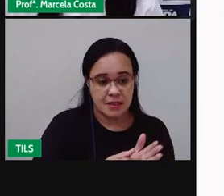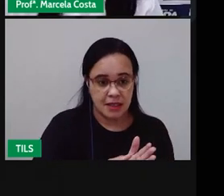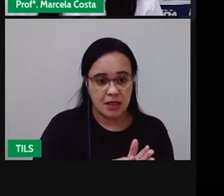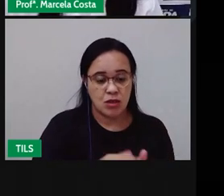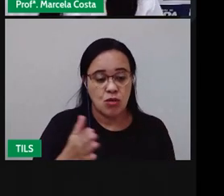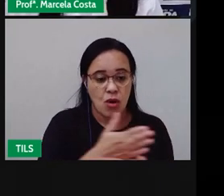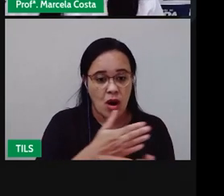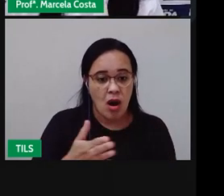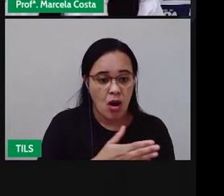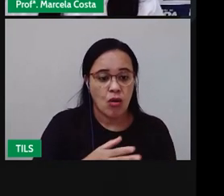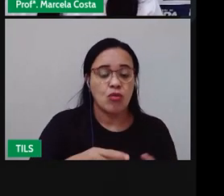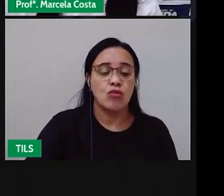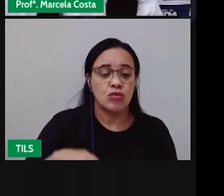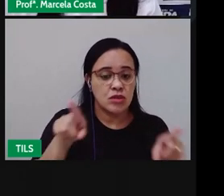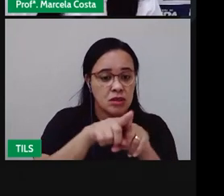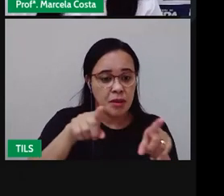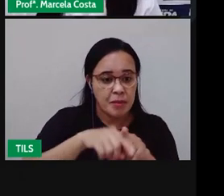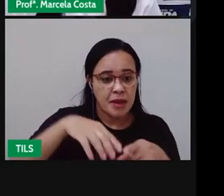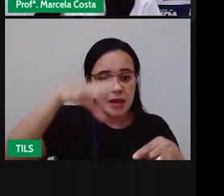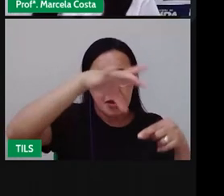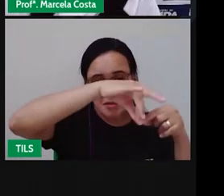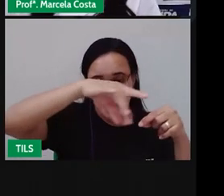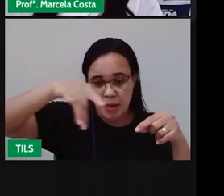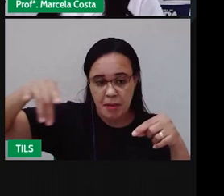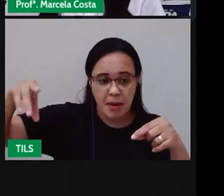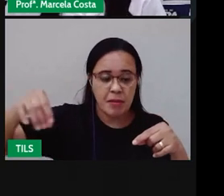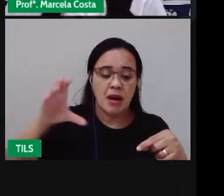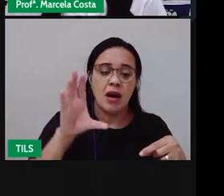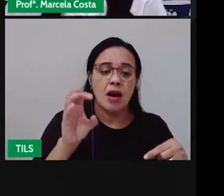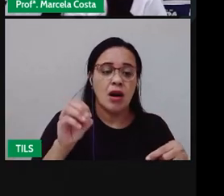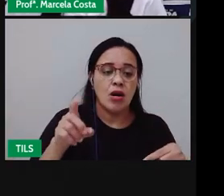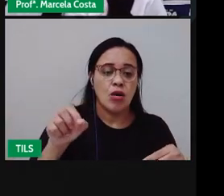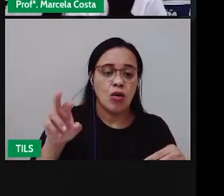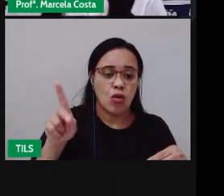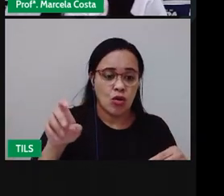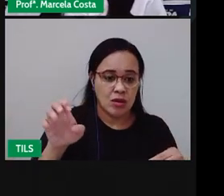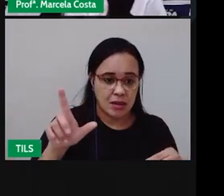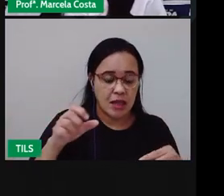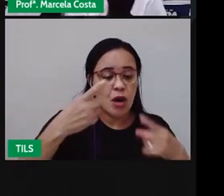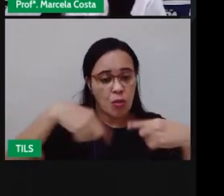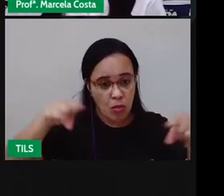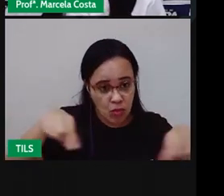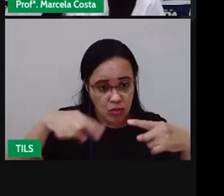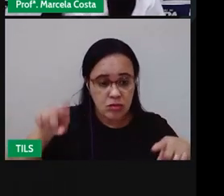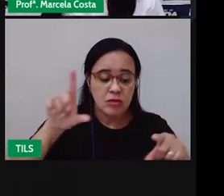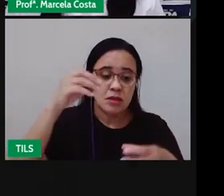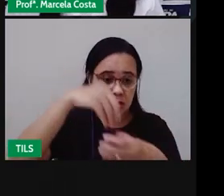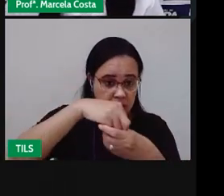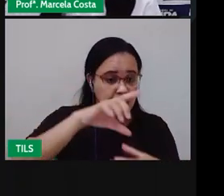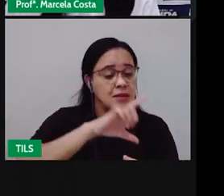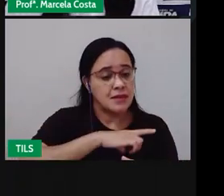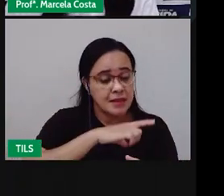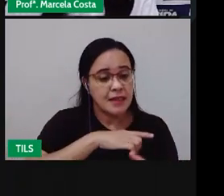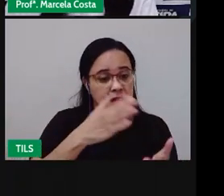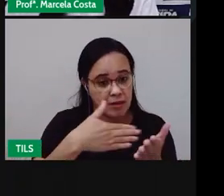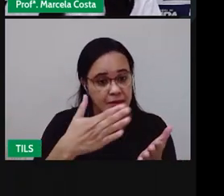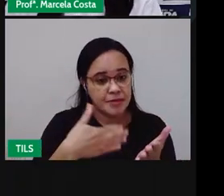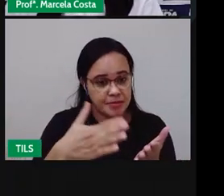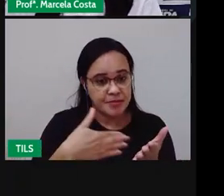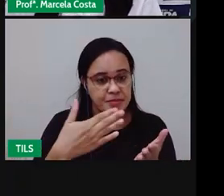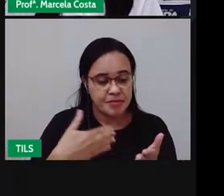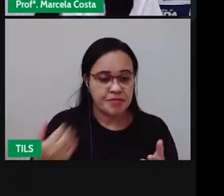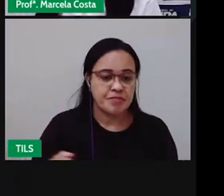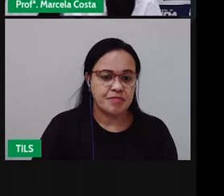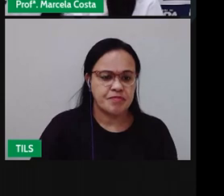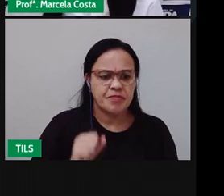Então A gente pôde ver aqui Né Que na região Nordeste Tem uma